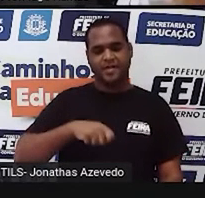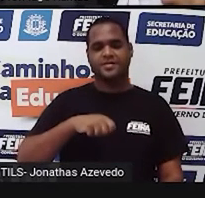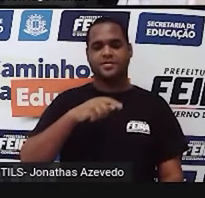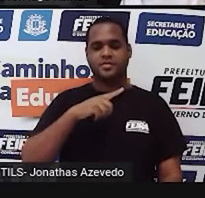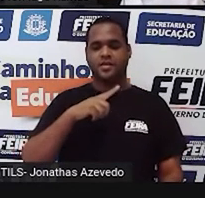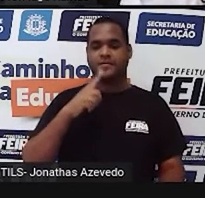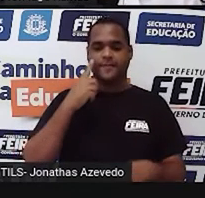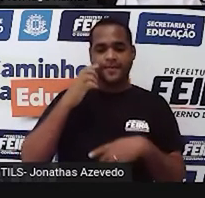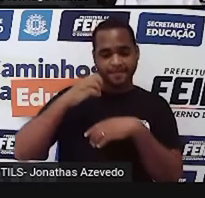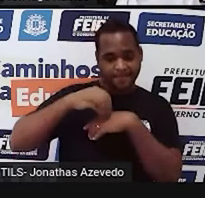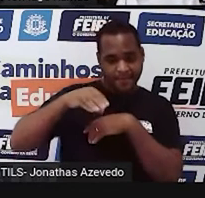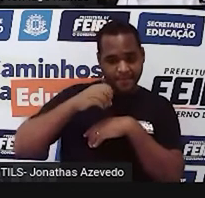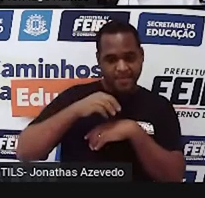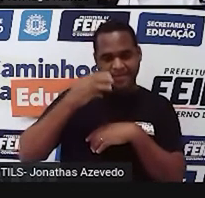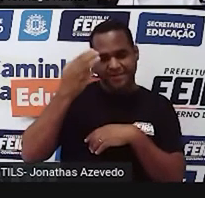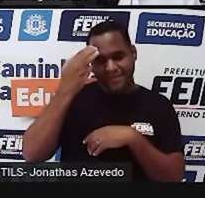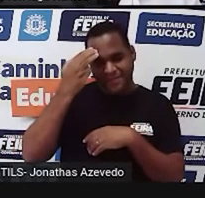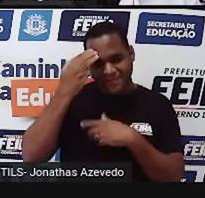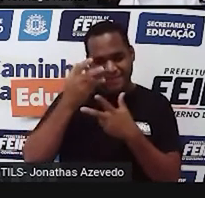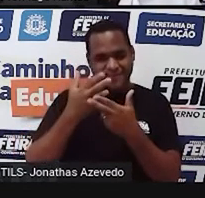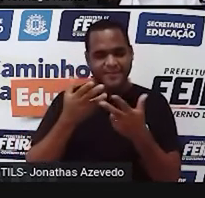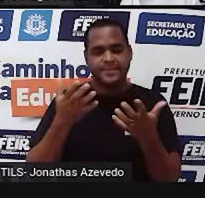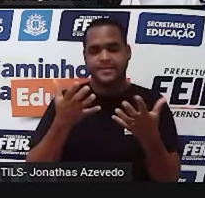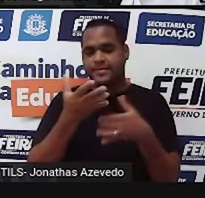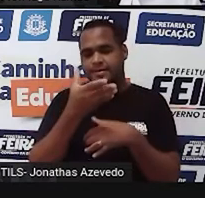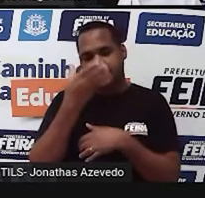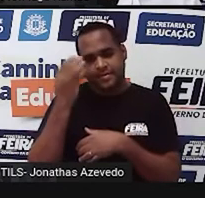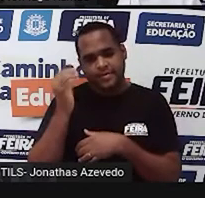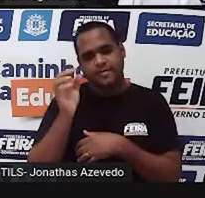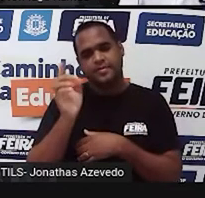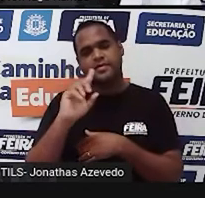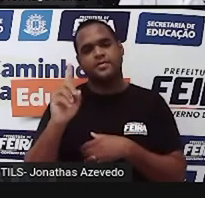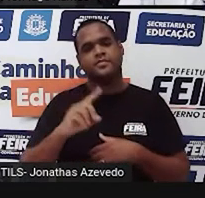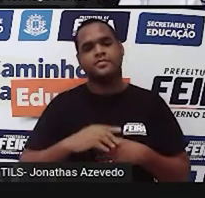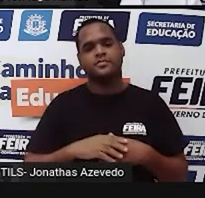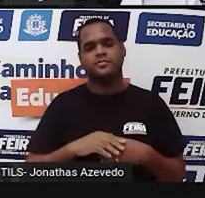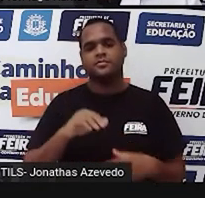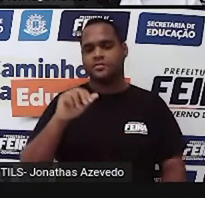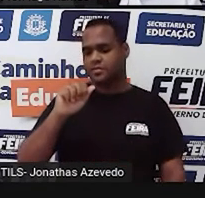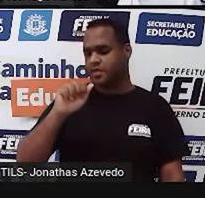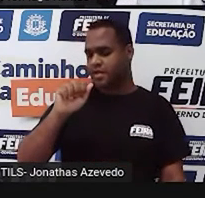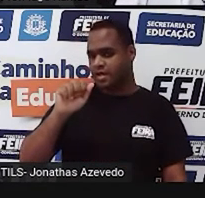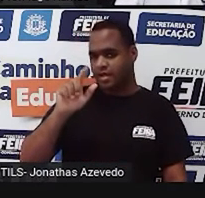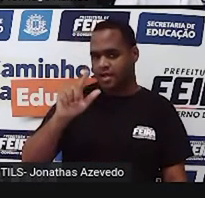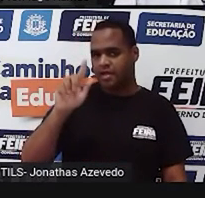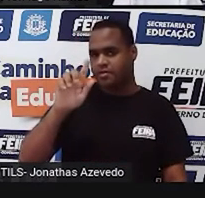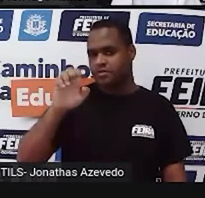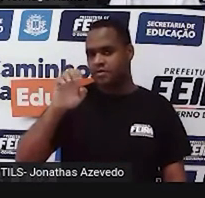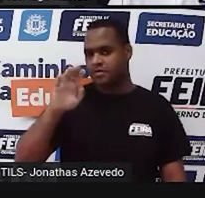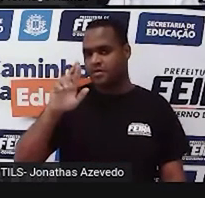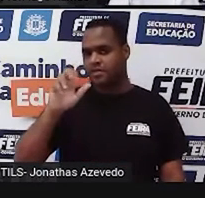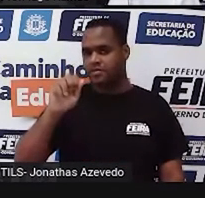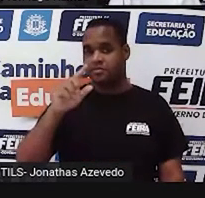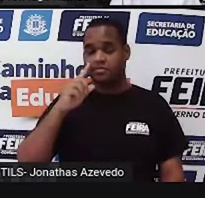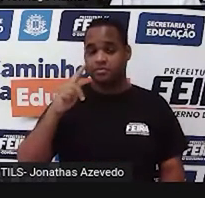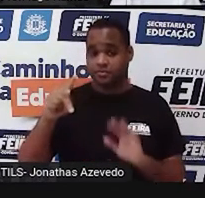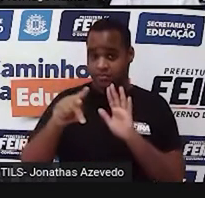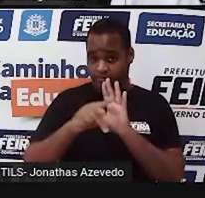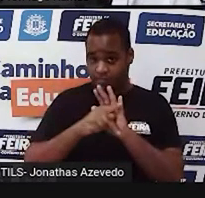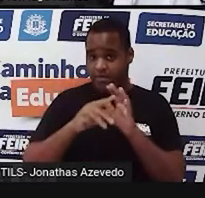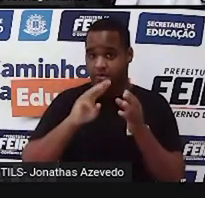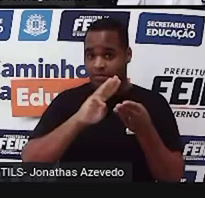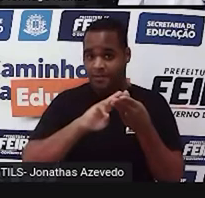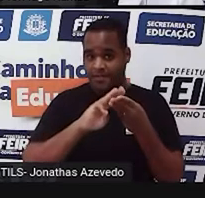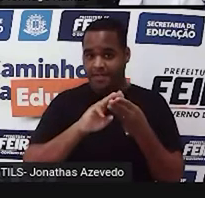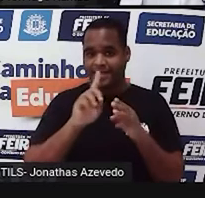Então vamos trazer isso à nossa memória agora para a gente não esquecer, ó. O que é álgebra é a parte da matemática